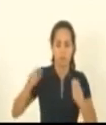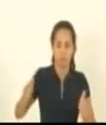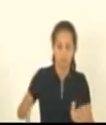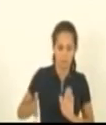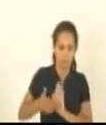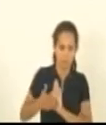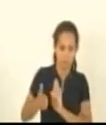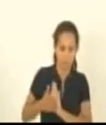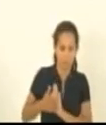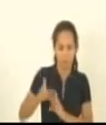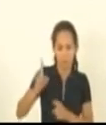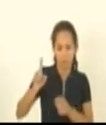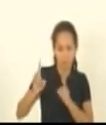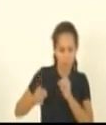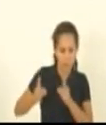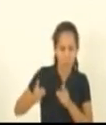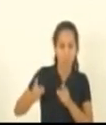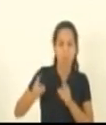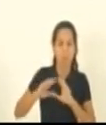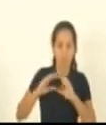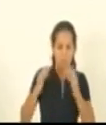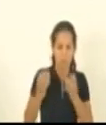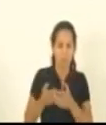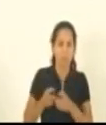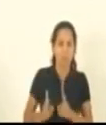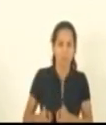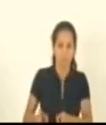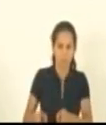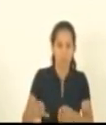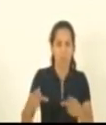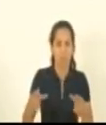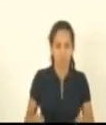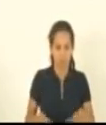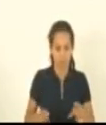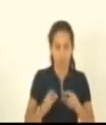reordena as comissões permanentes da assembleia legislativa